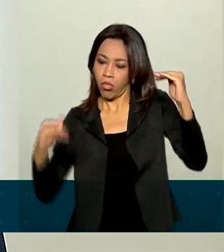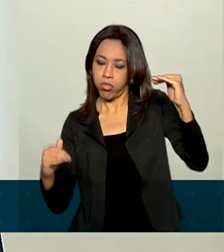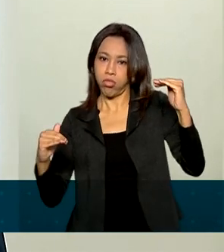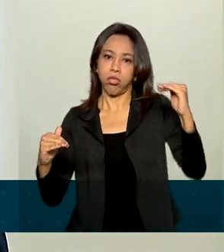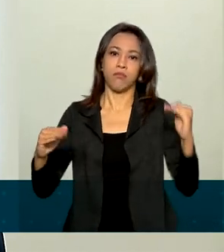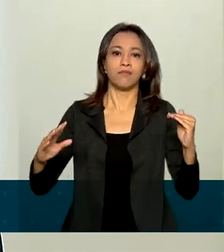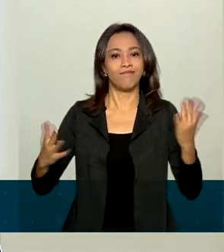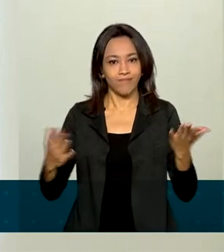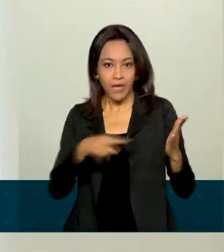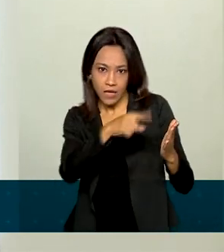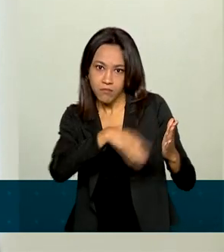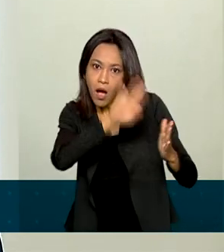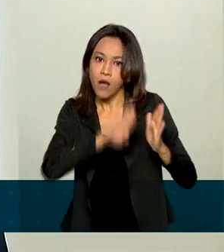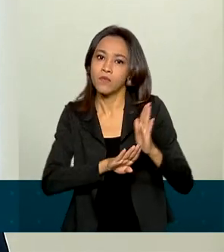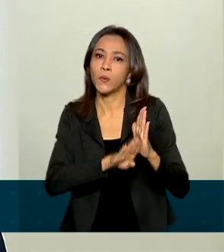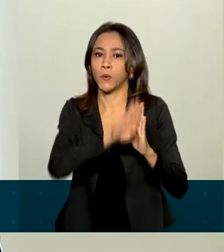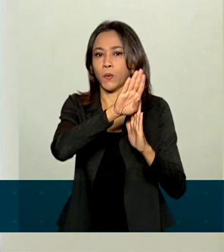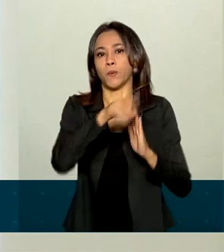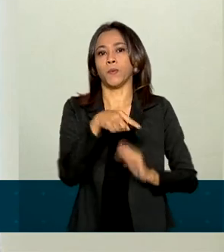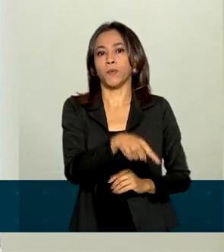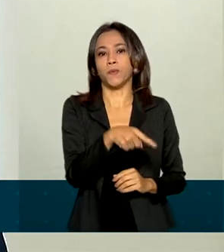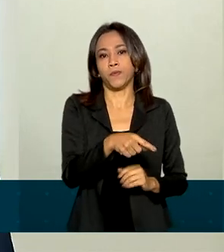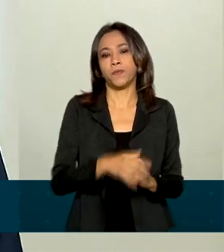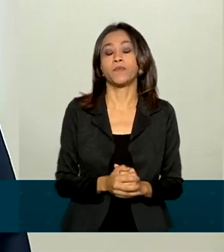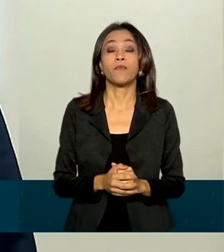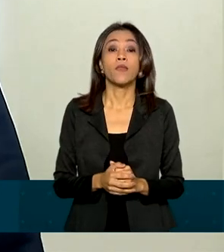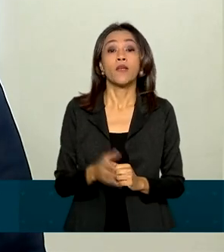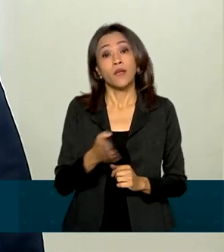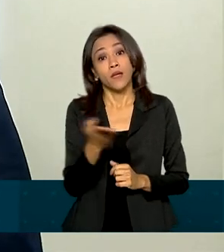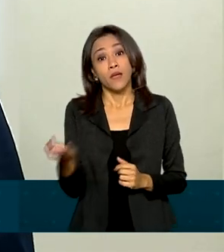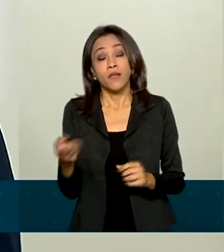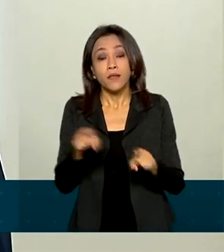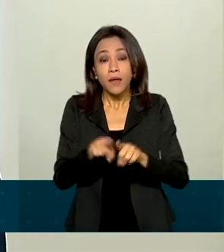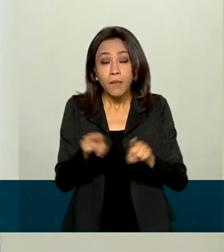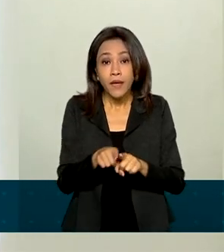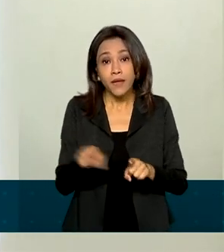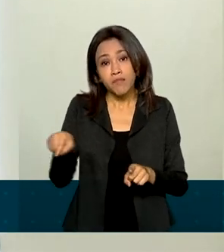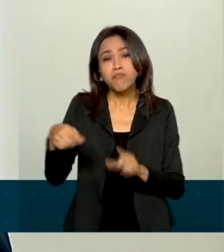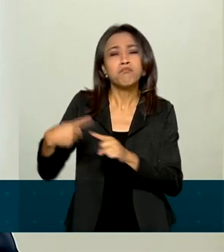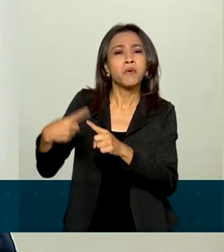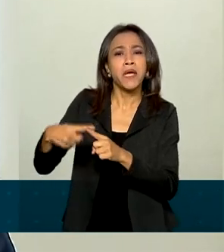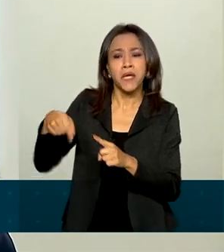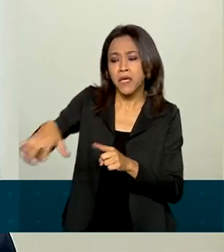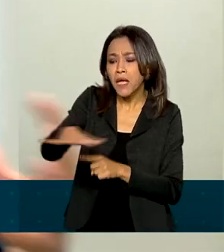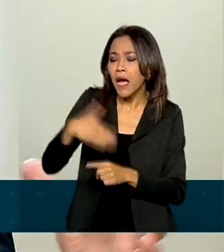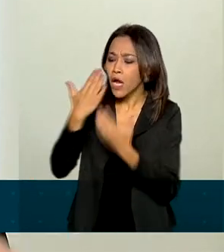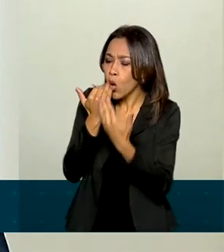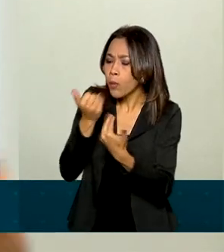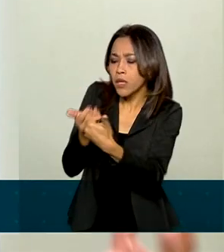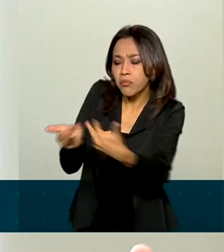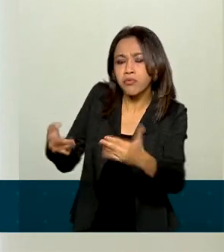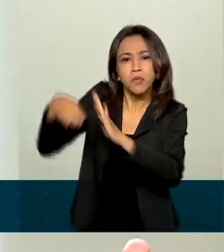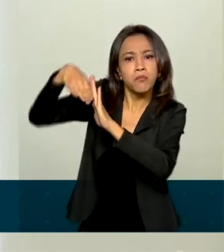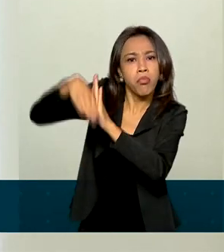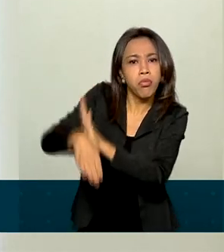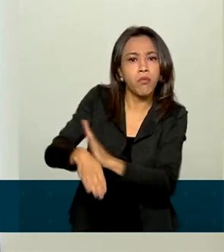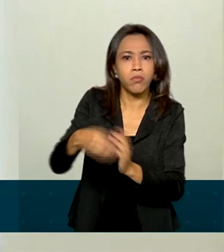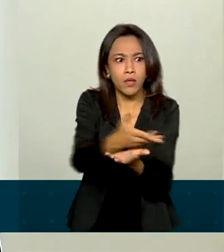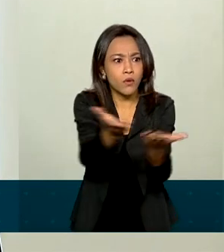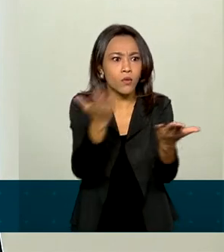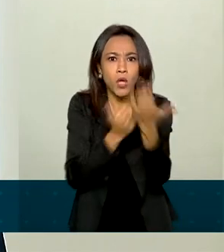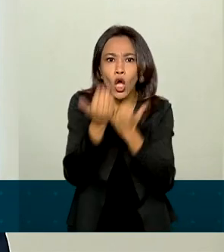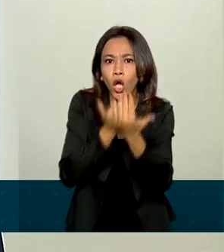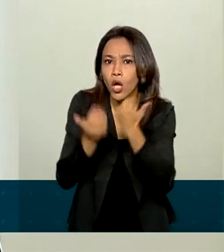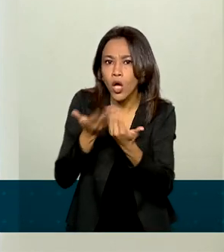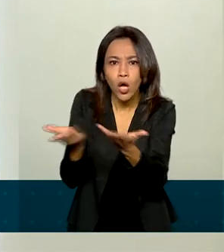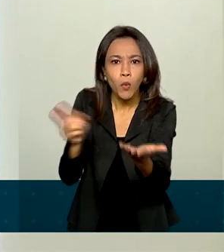agora esse ano e, justamente, do setor durável e do decréscimo do setor não durável alimentos, já que é um produto que todos consomem